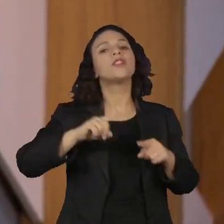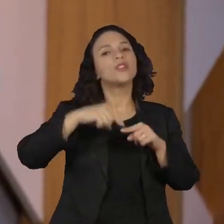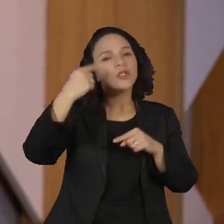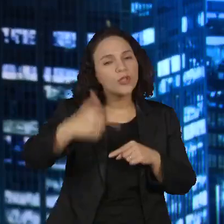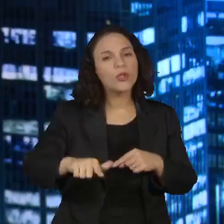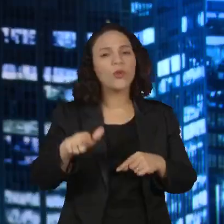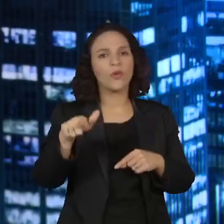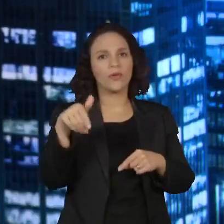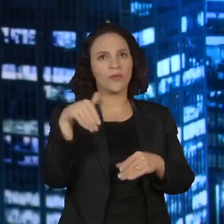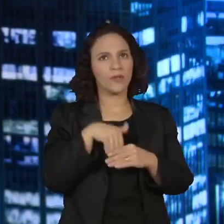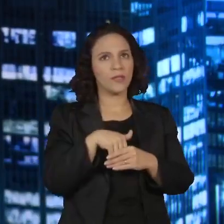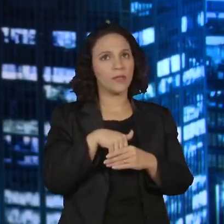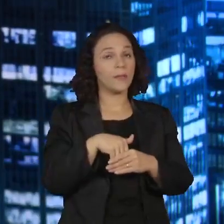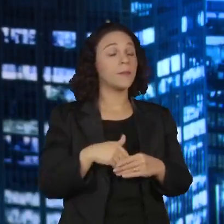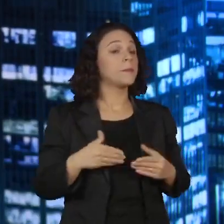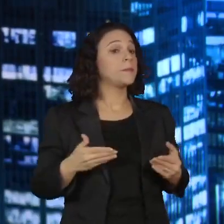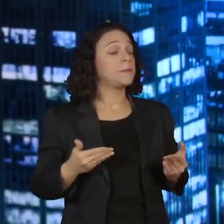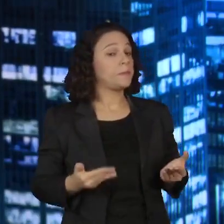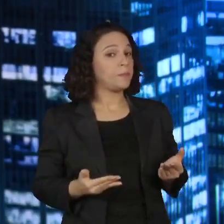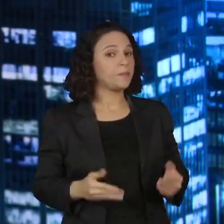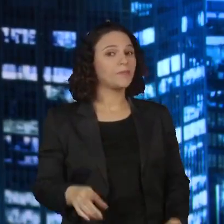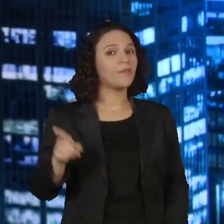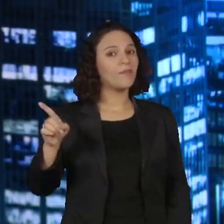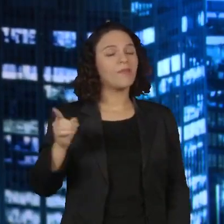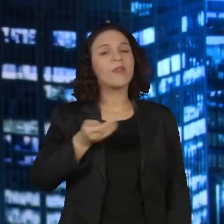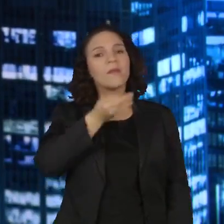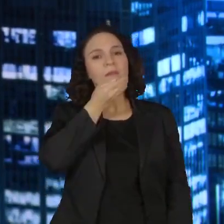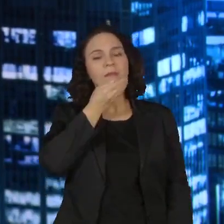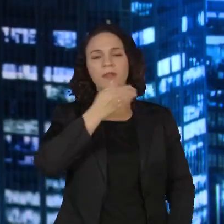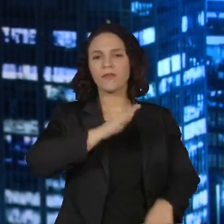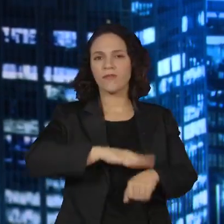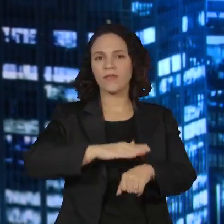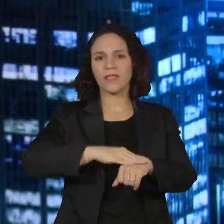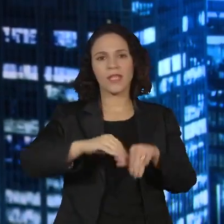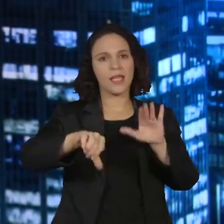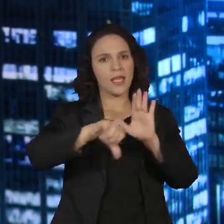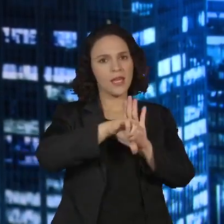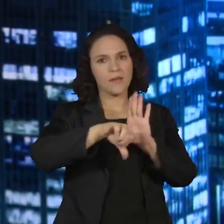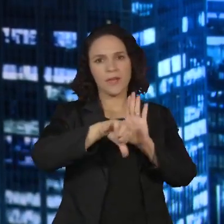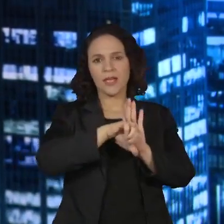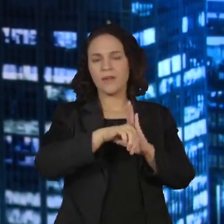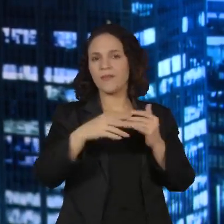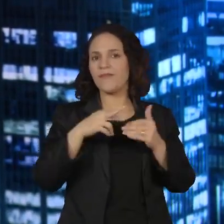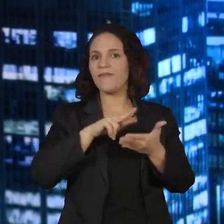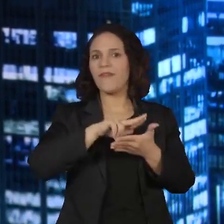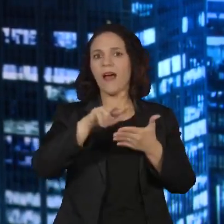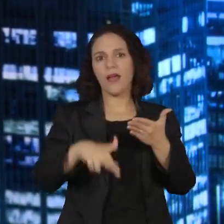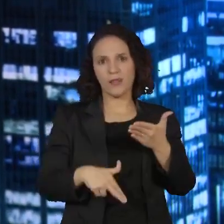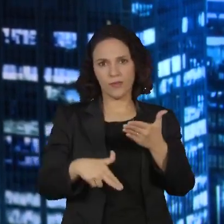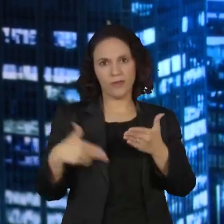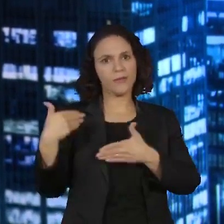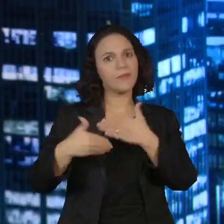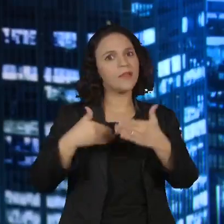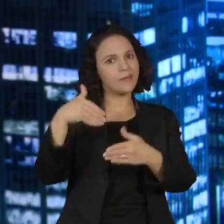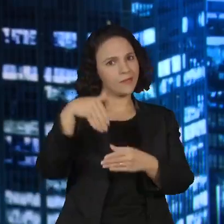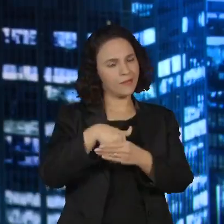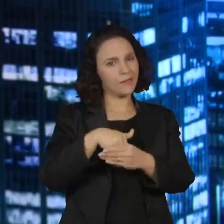Bem, que o Marçal cometeu diversos crimes ao longo desse processo eleitoral está mais que